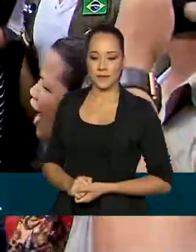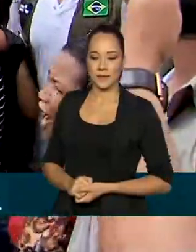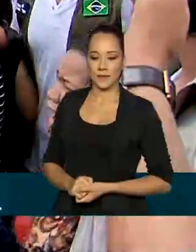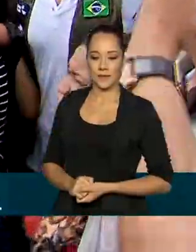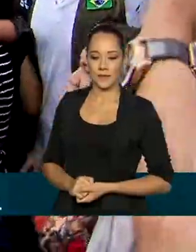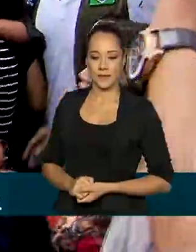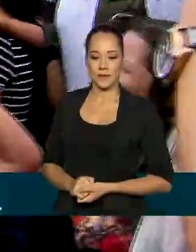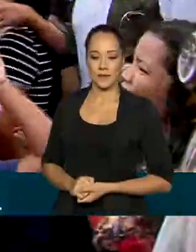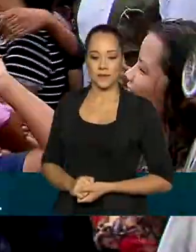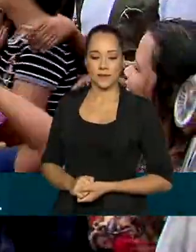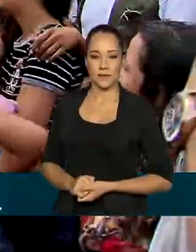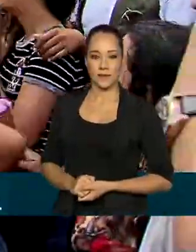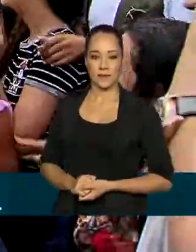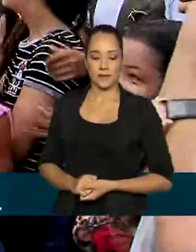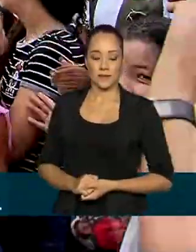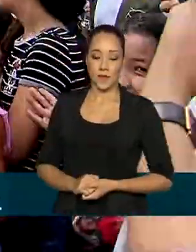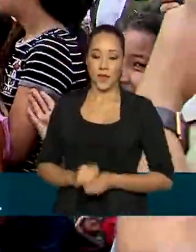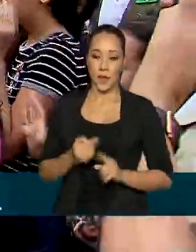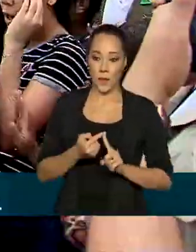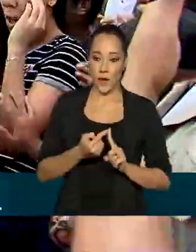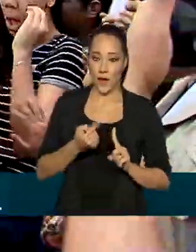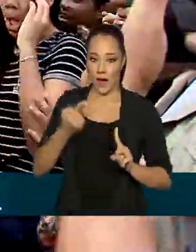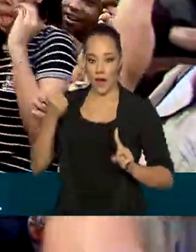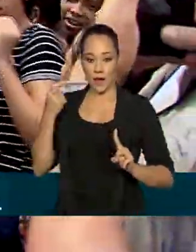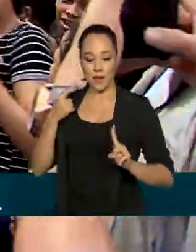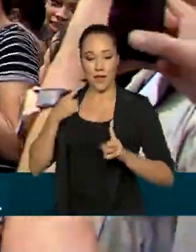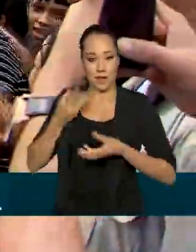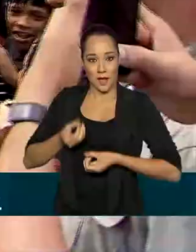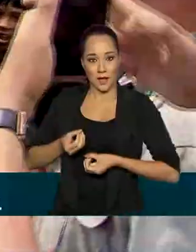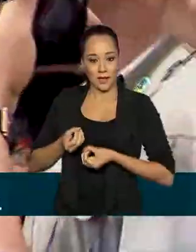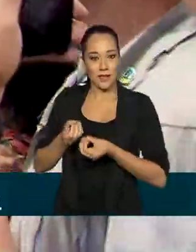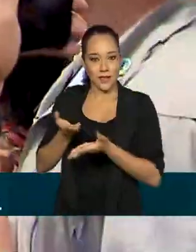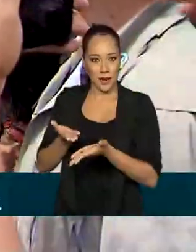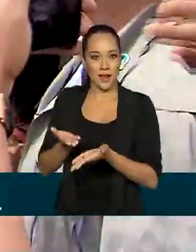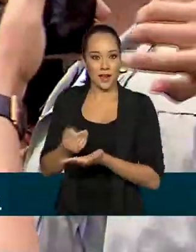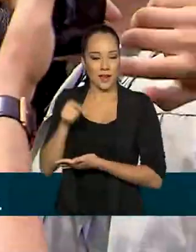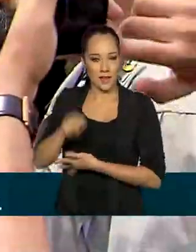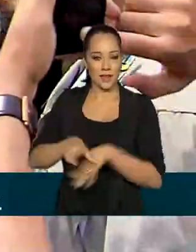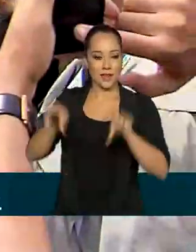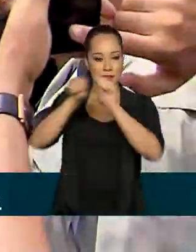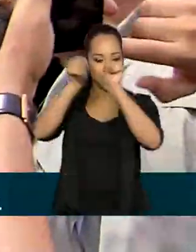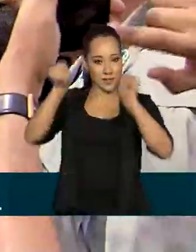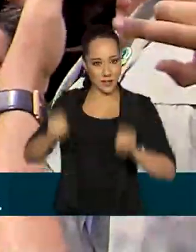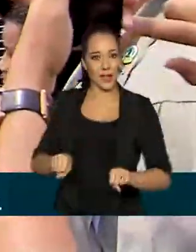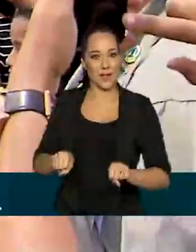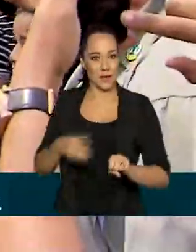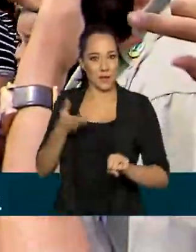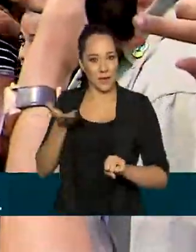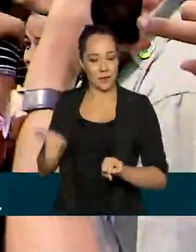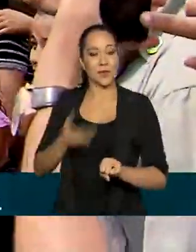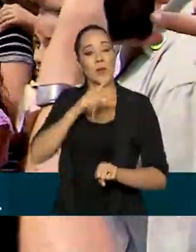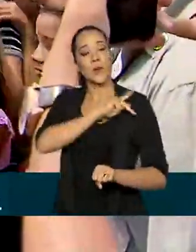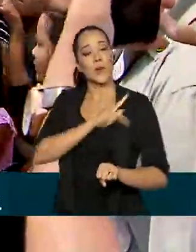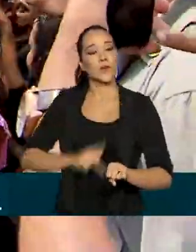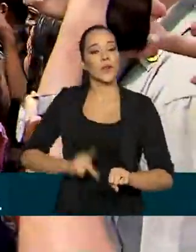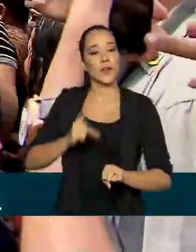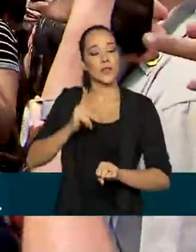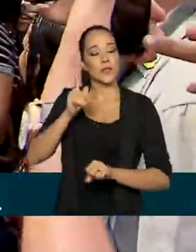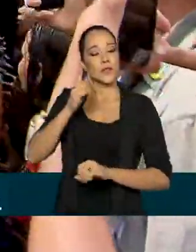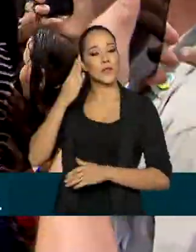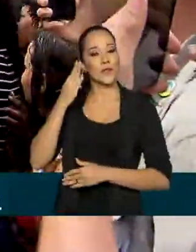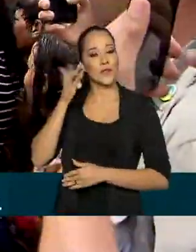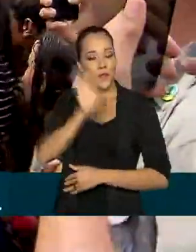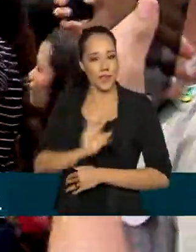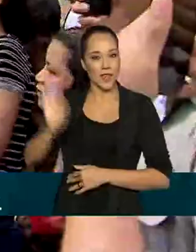E minutos atrás, na solenidade de entrega deste sistema, o governo federal anunciou a